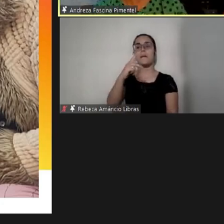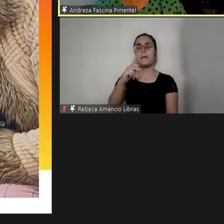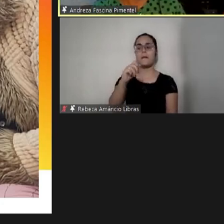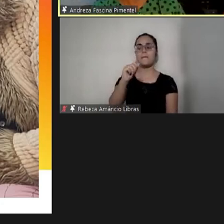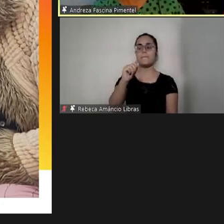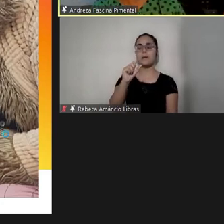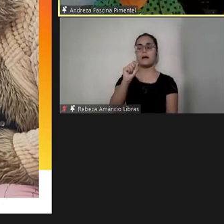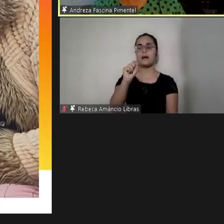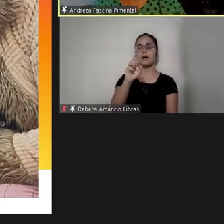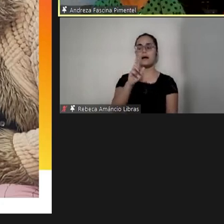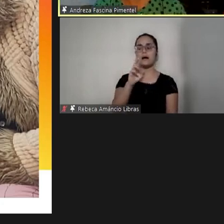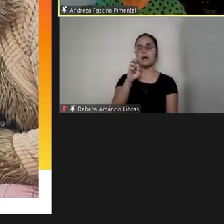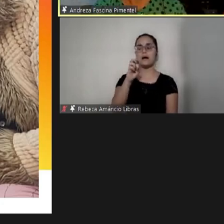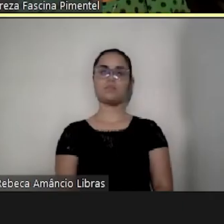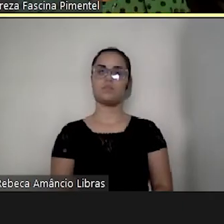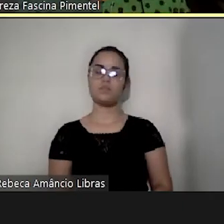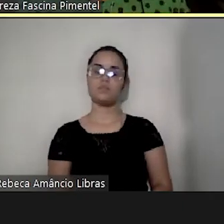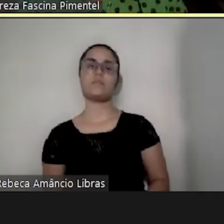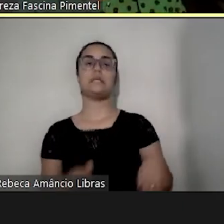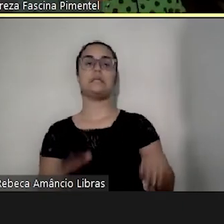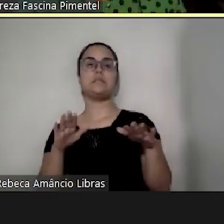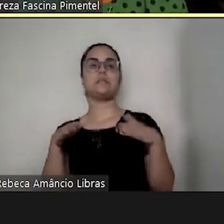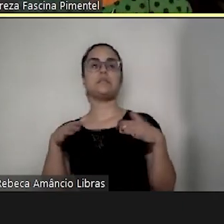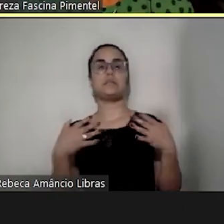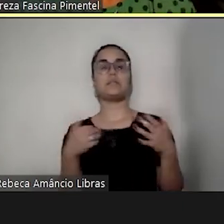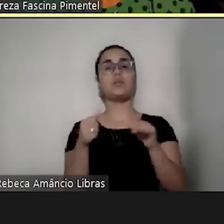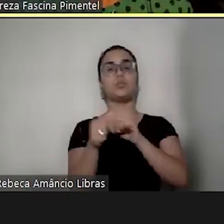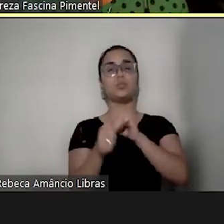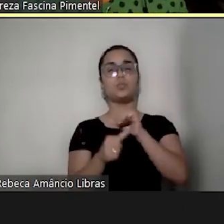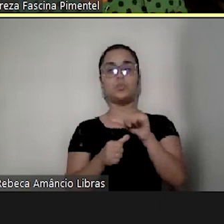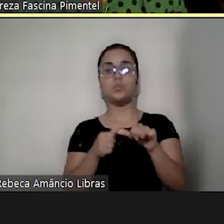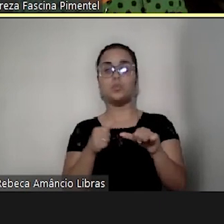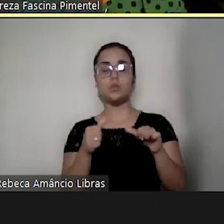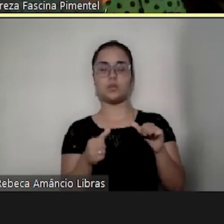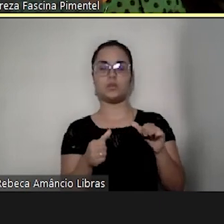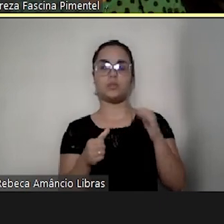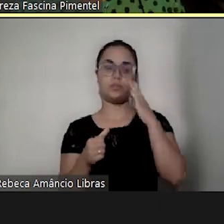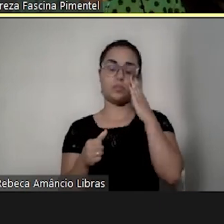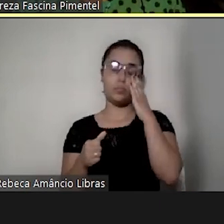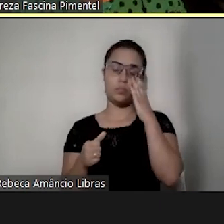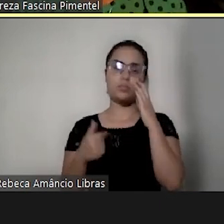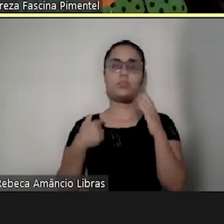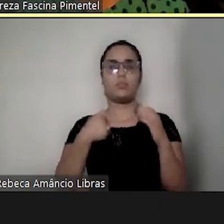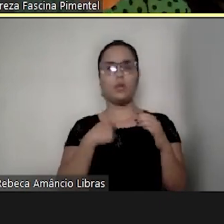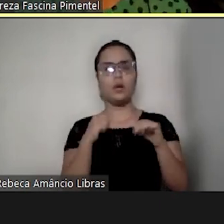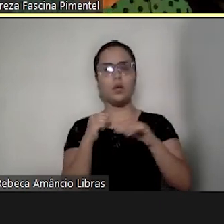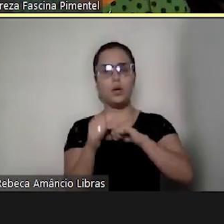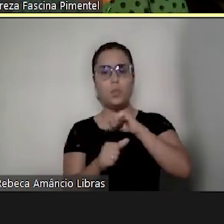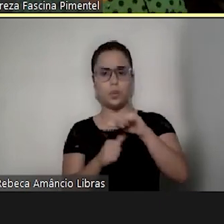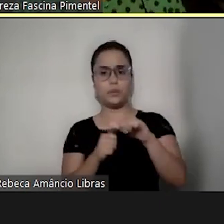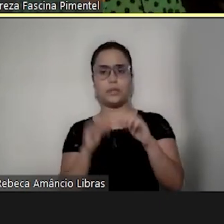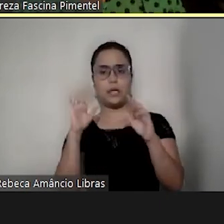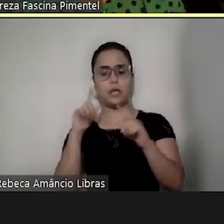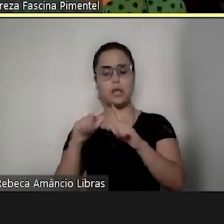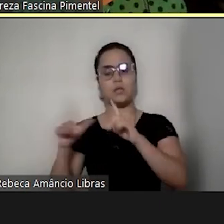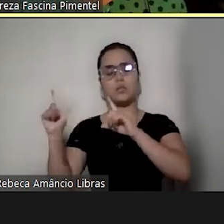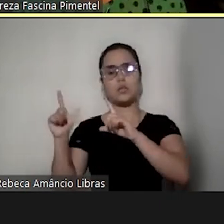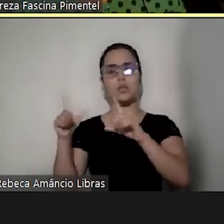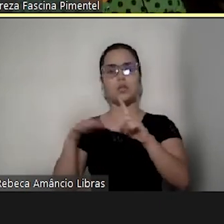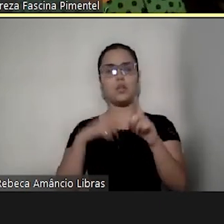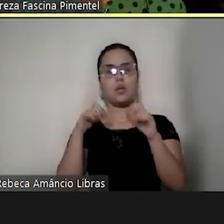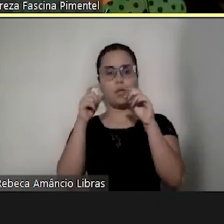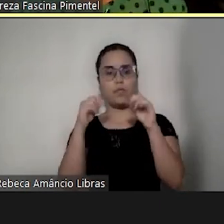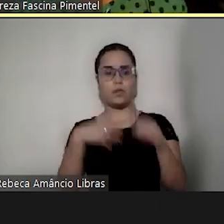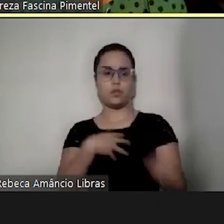né? Eu vou mudar aqui o slide, tá? Então agora tem uma foto, eu mudei o slide, tem uma foto dos meus filhos